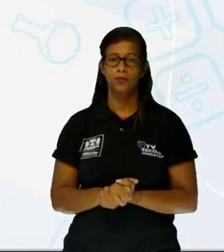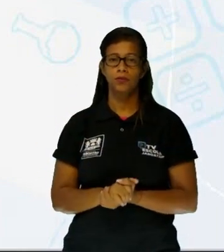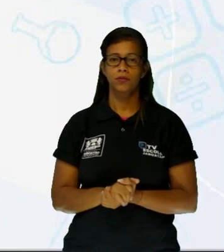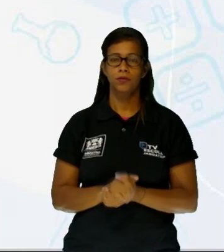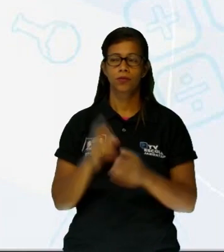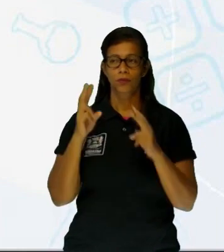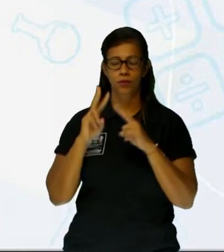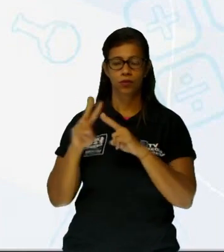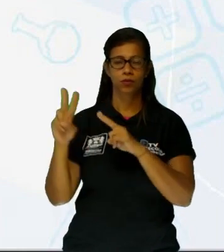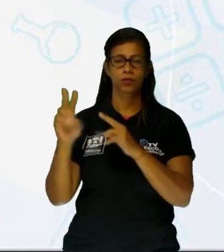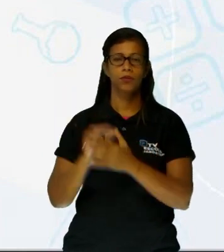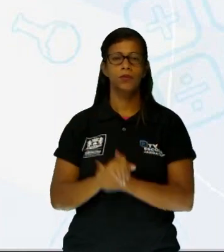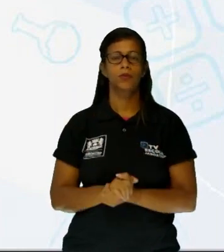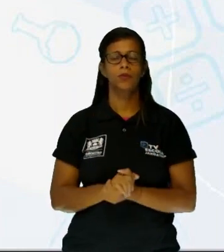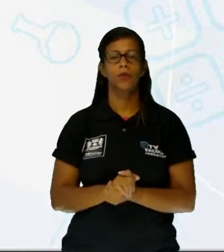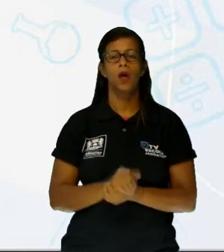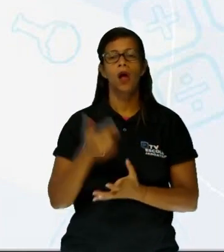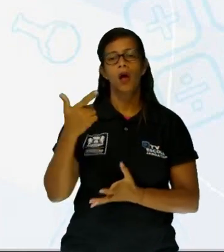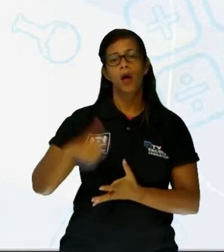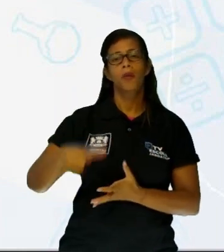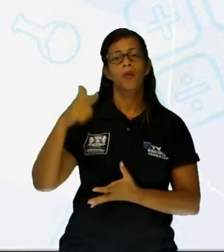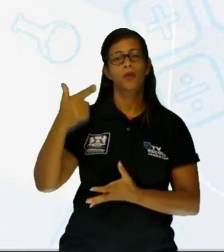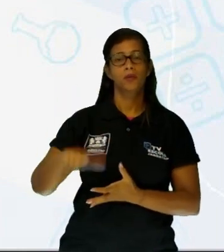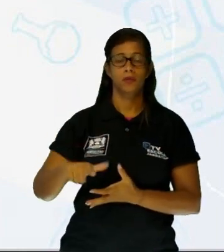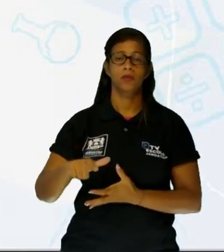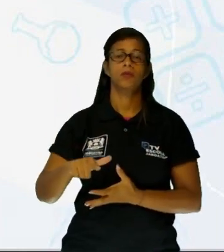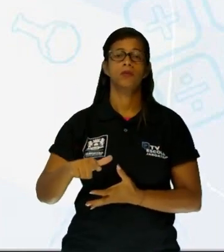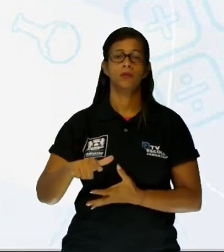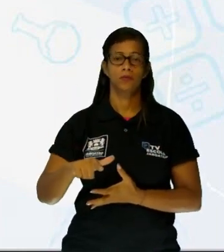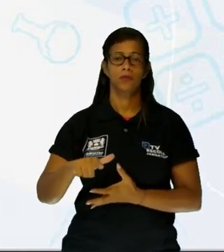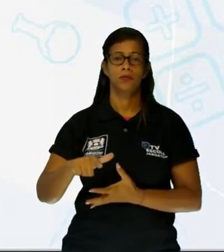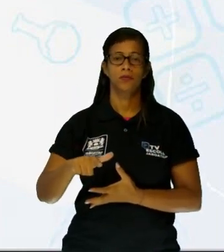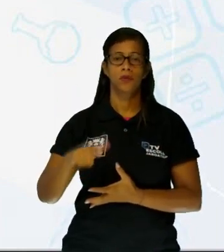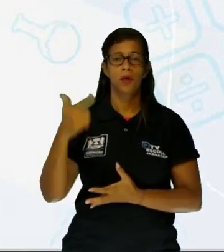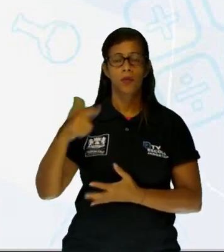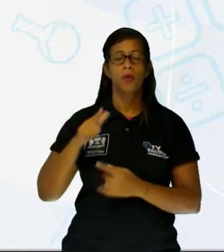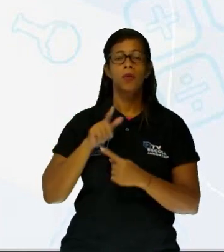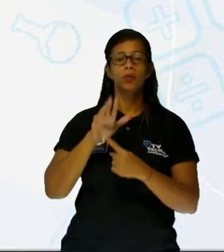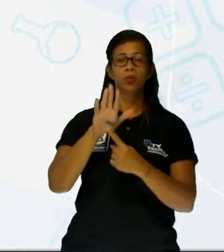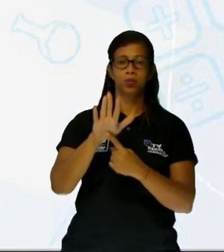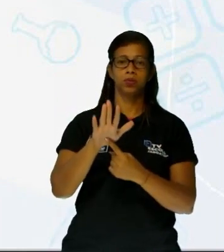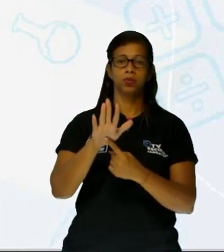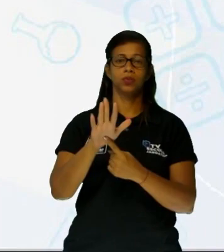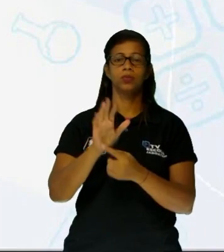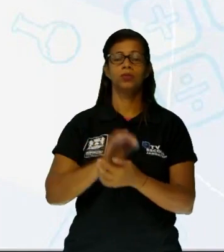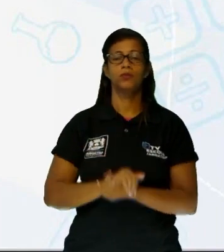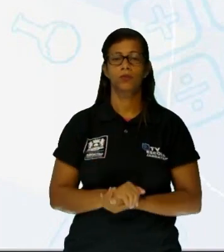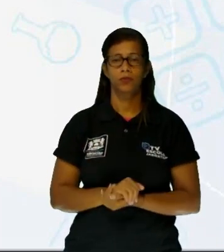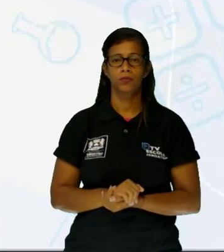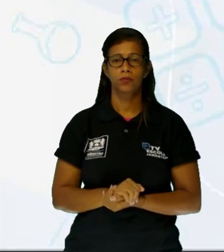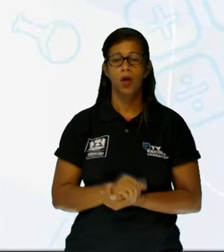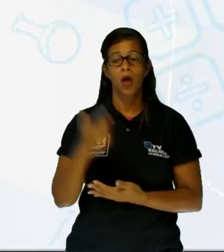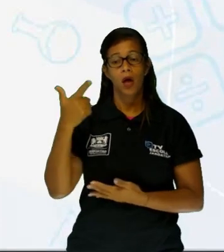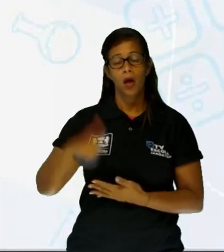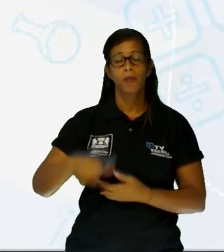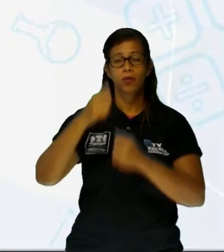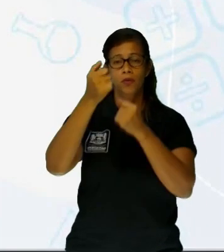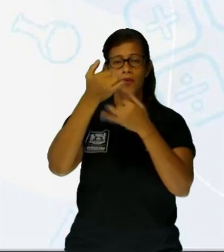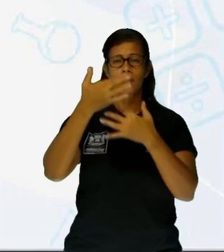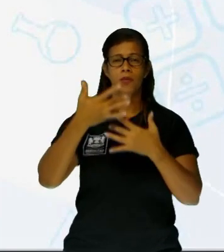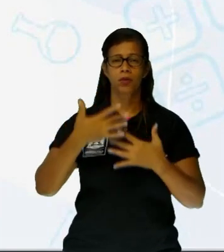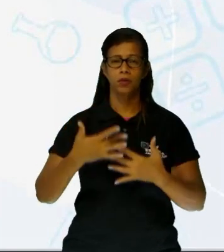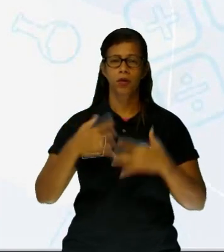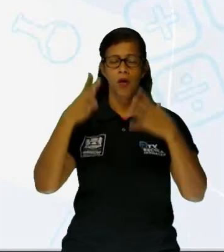Repetição de expressões. A gente não vê repetição de expressão no texto. Expressões explicativas. Voltamos aqui só um pouquinho,